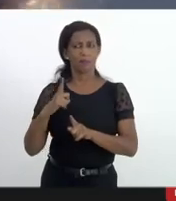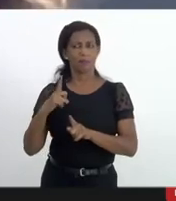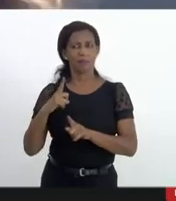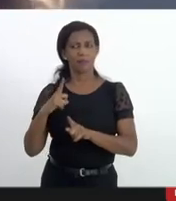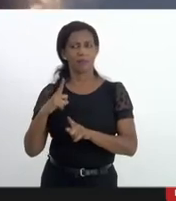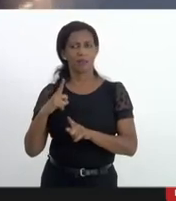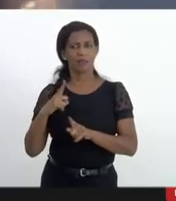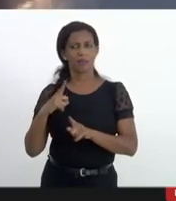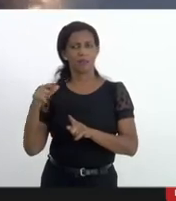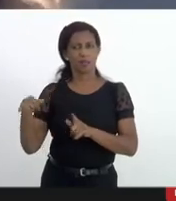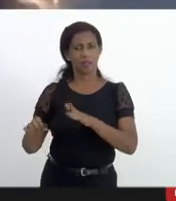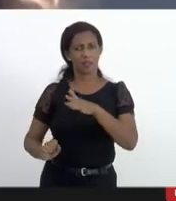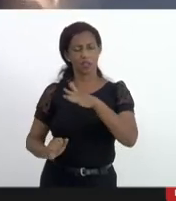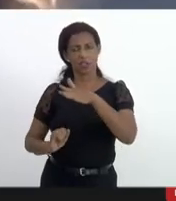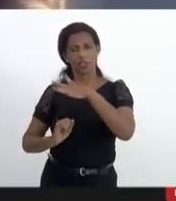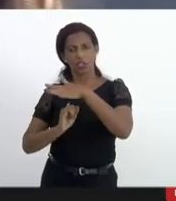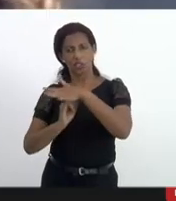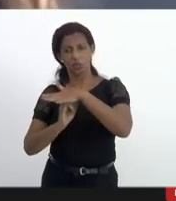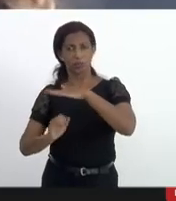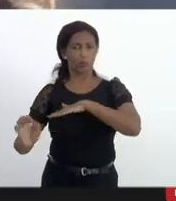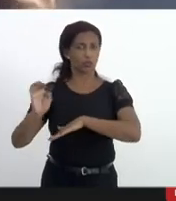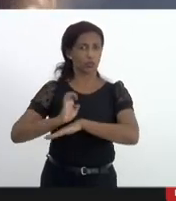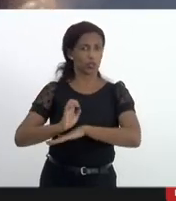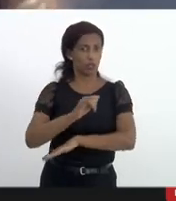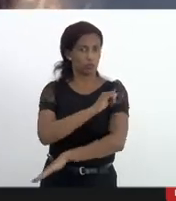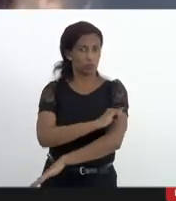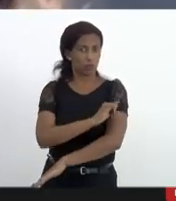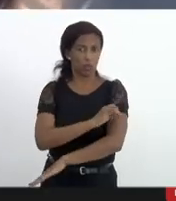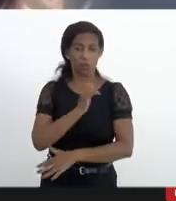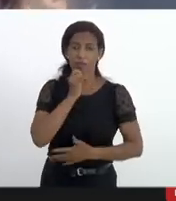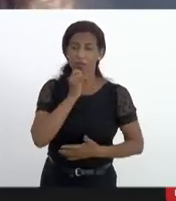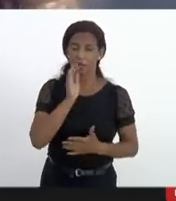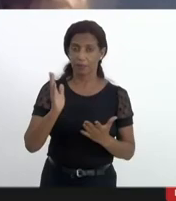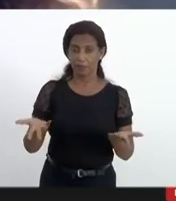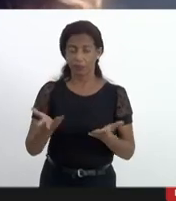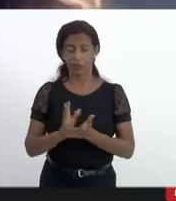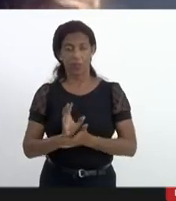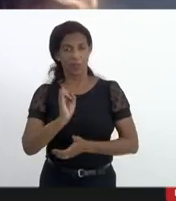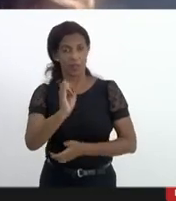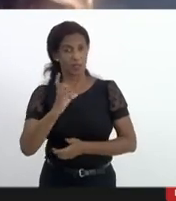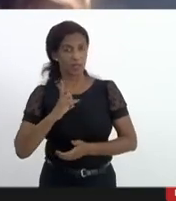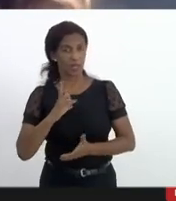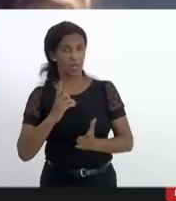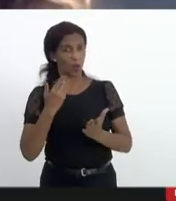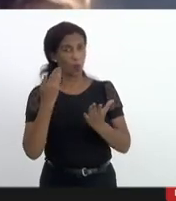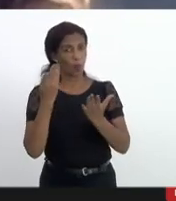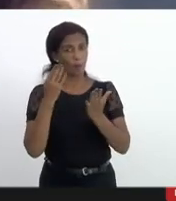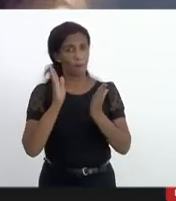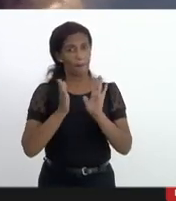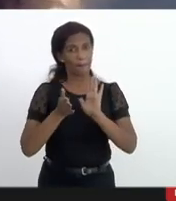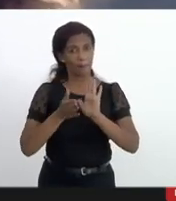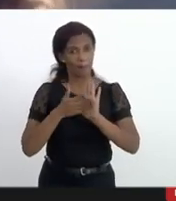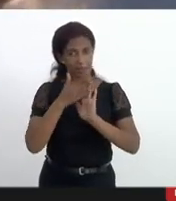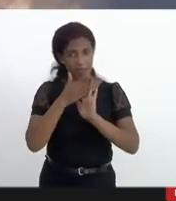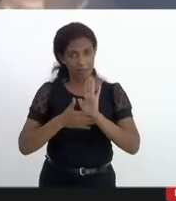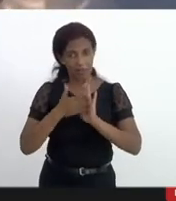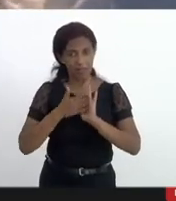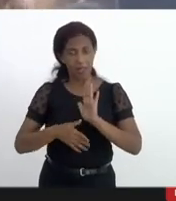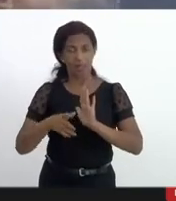aqui no bojo das instituições do estado do Rio de Janeiro por exemplo se há algum parecer que a polícia militar